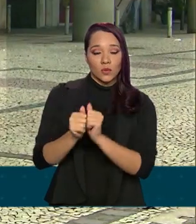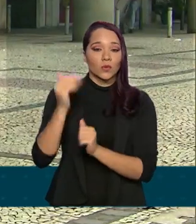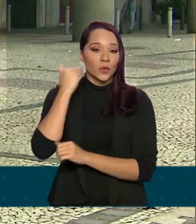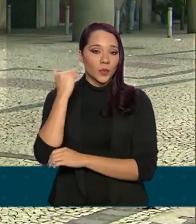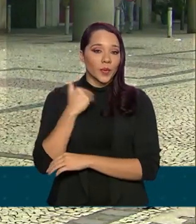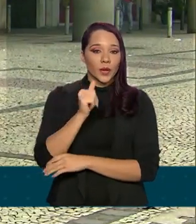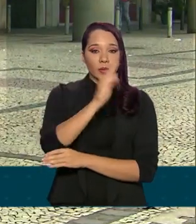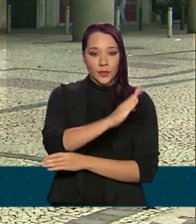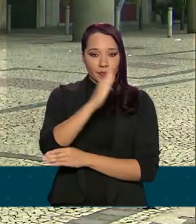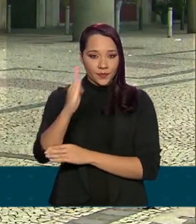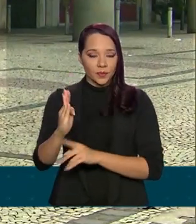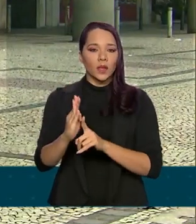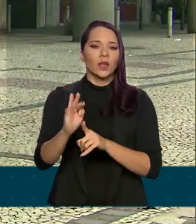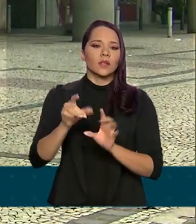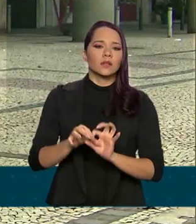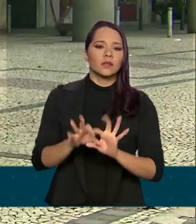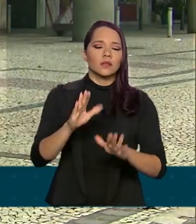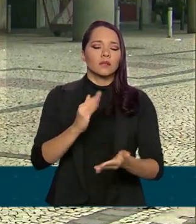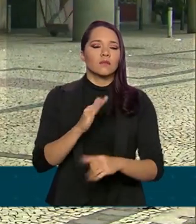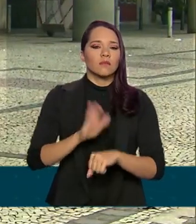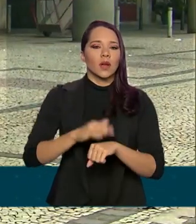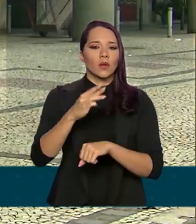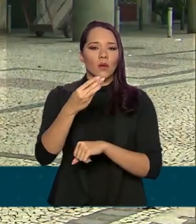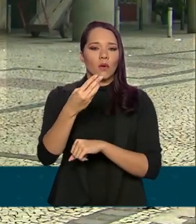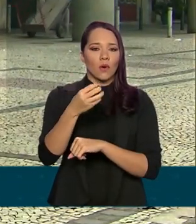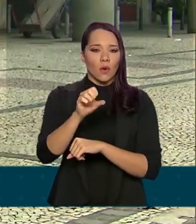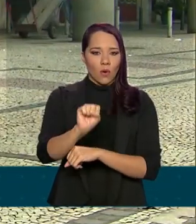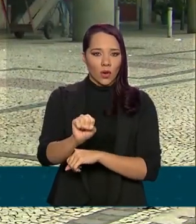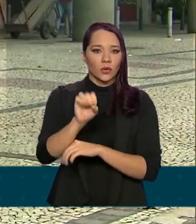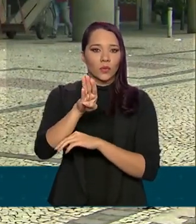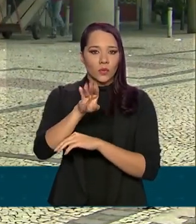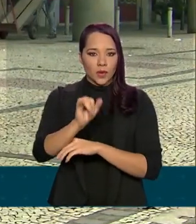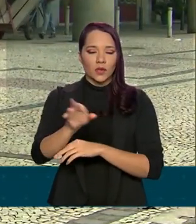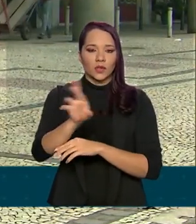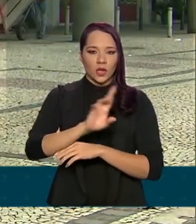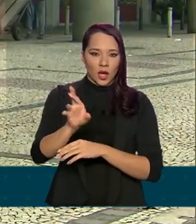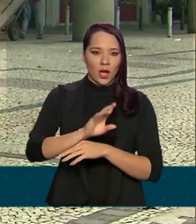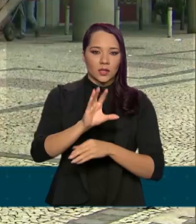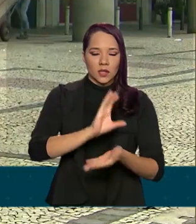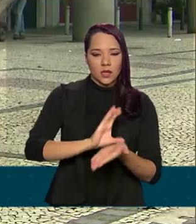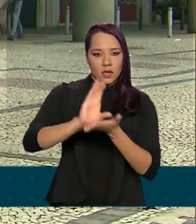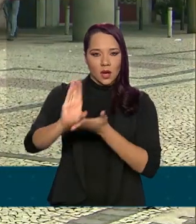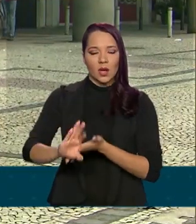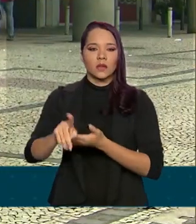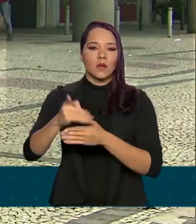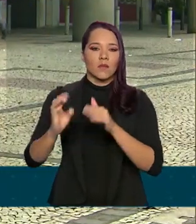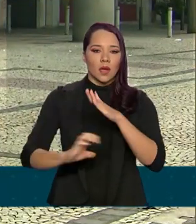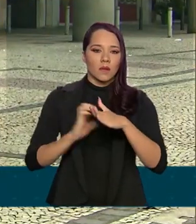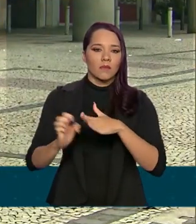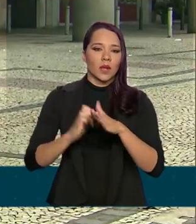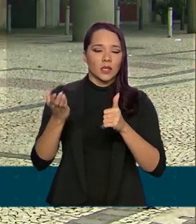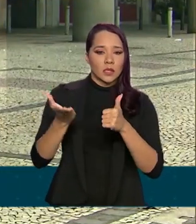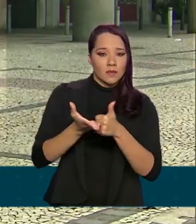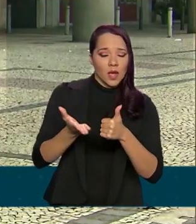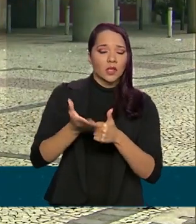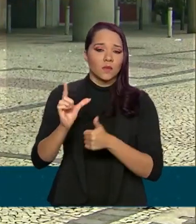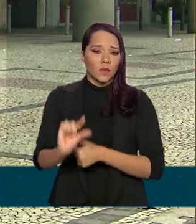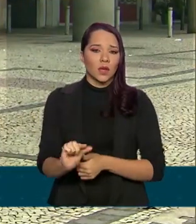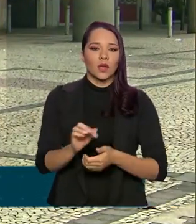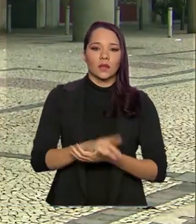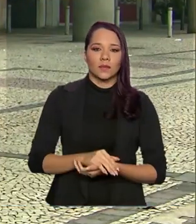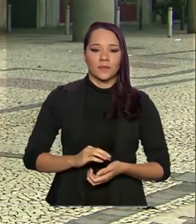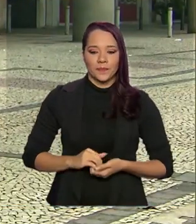do Brasil disponibilizaram mais de 8 bilhões de reais em crédito para micro e pequenas empresas. Do Rio de Janeiro,